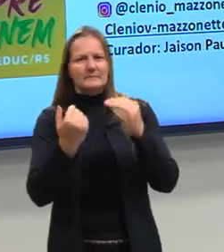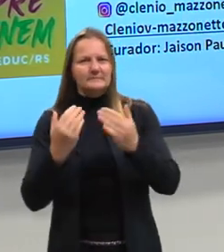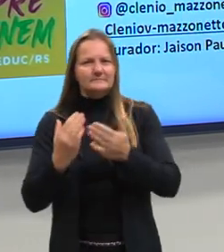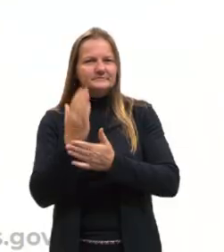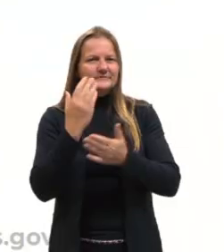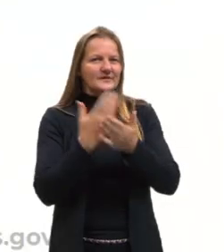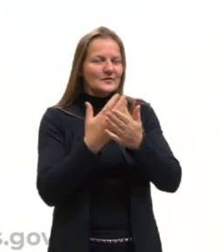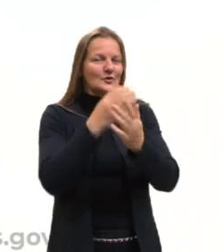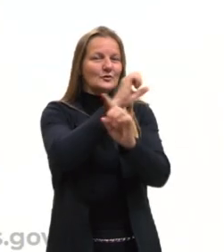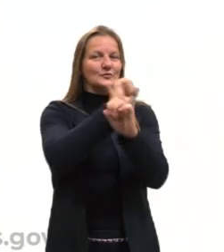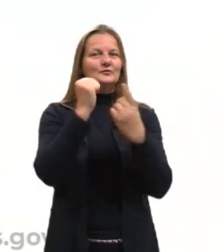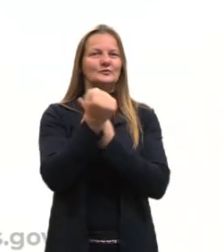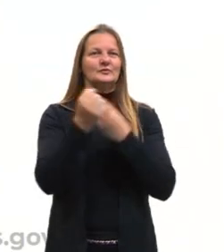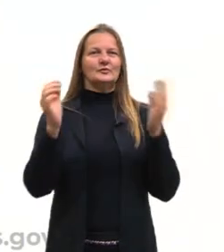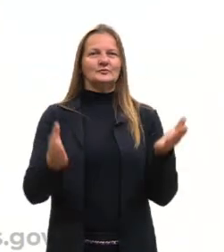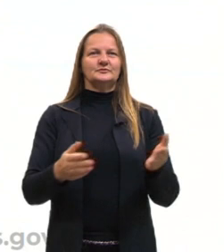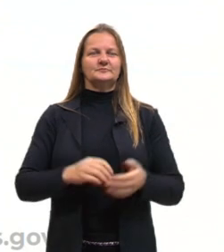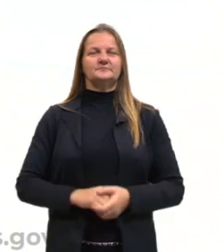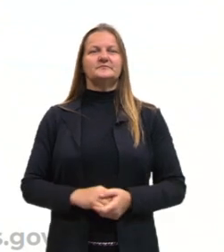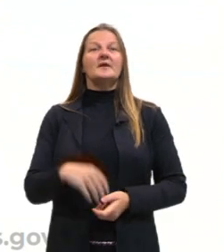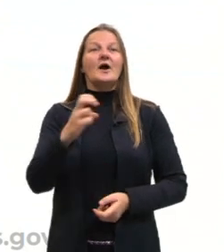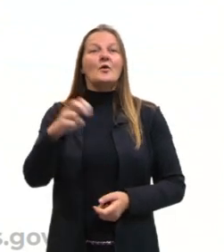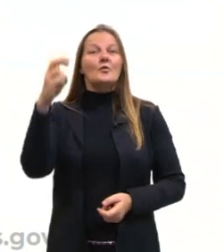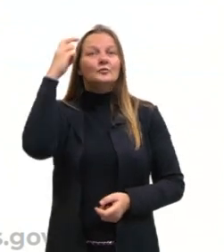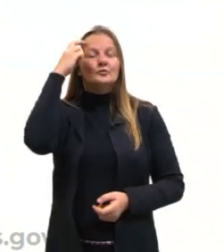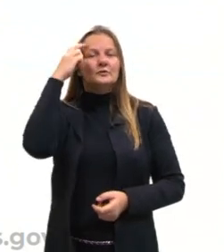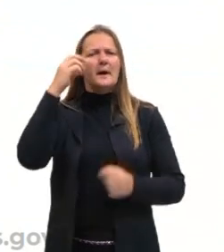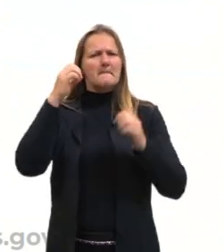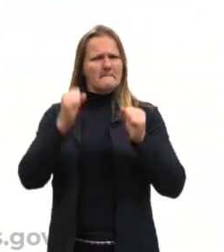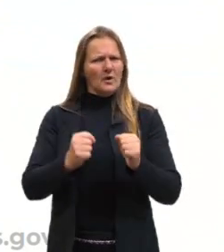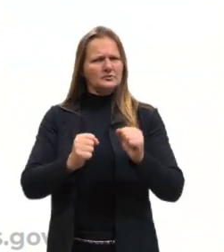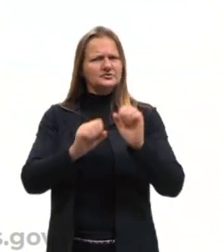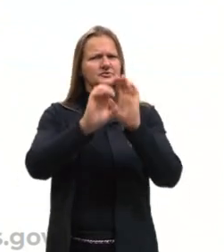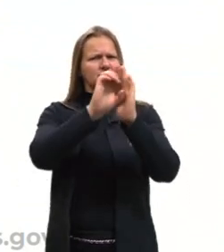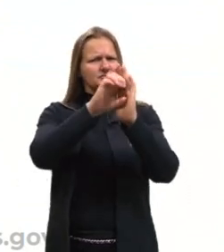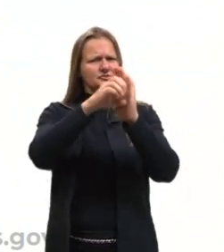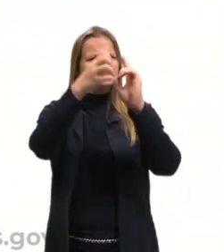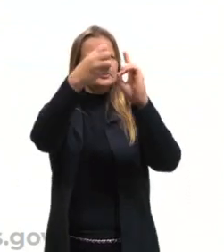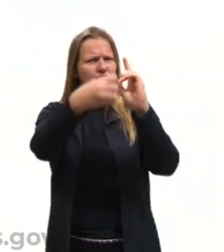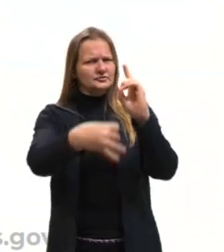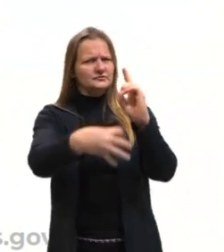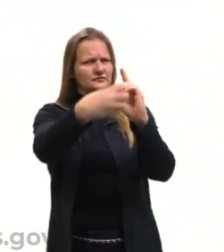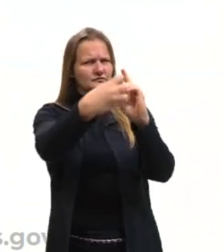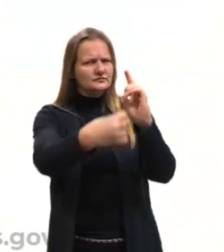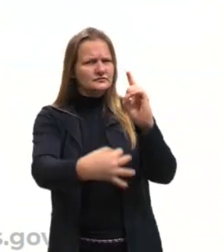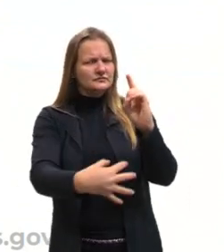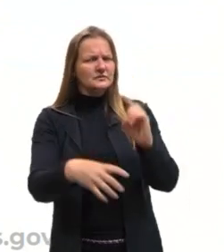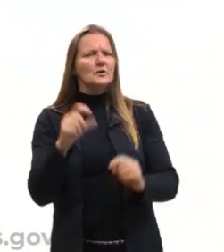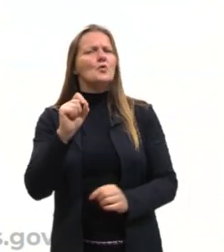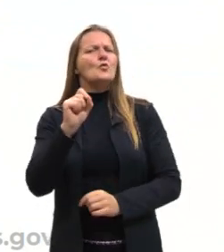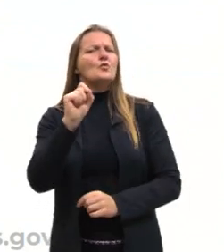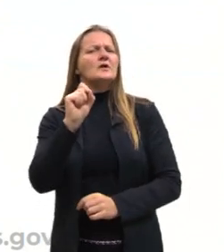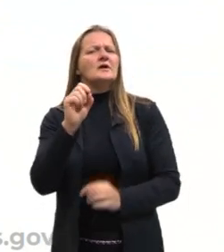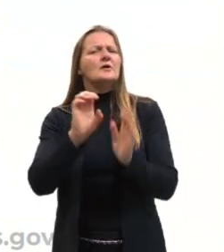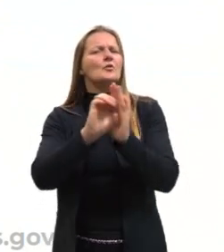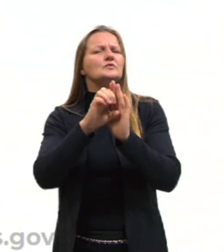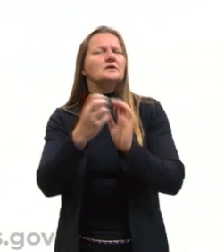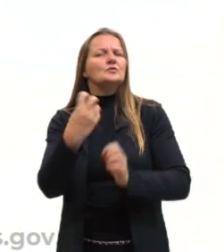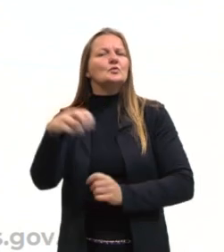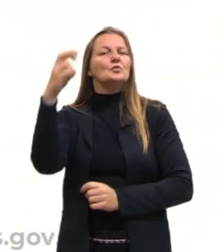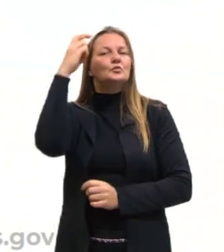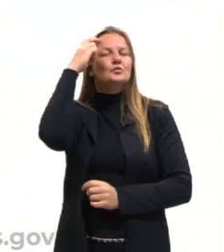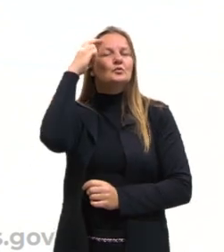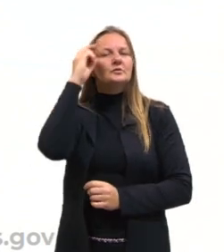nossa aula de sociologia de hoje, a cultura pode ser definida? O que é cultura? O que compõe a